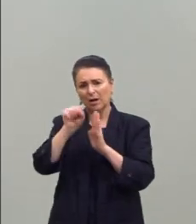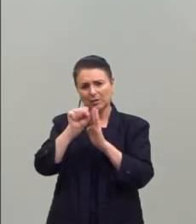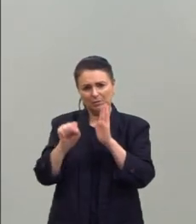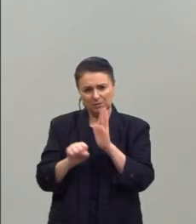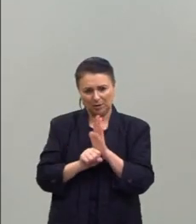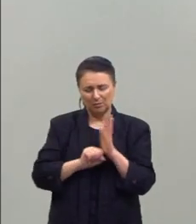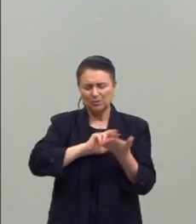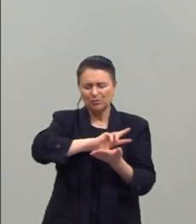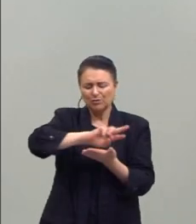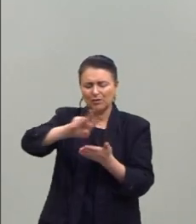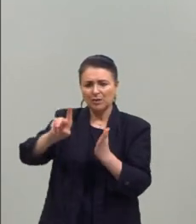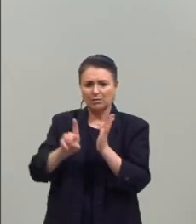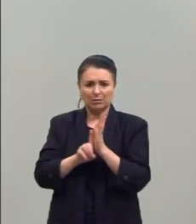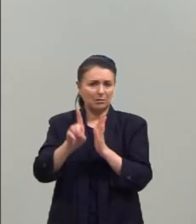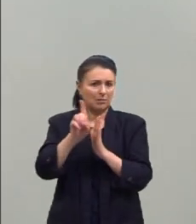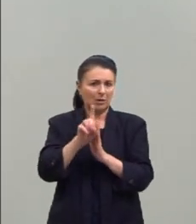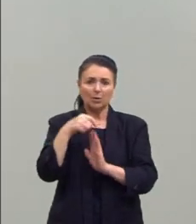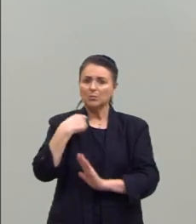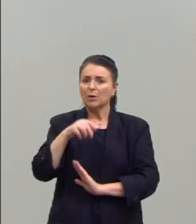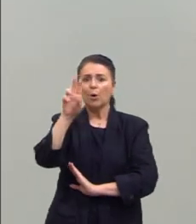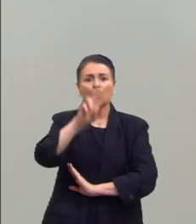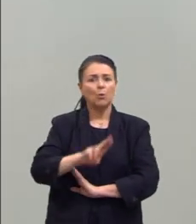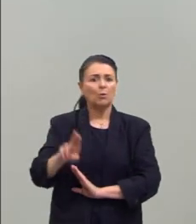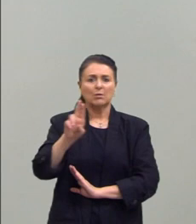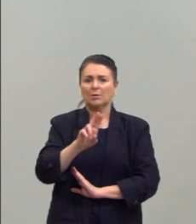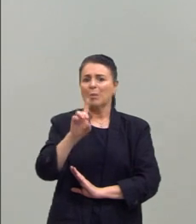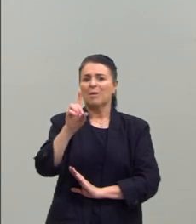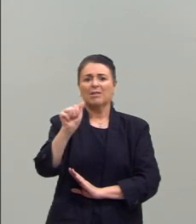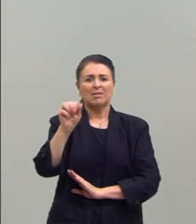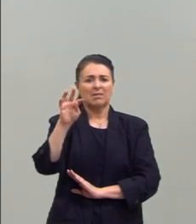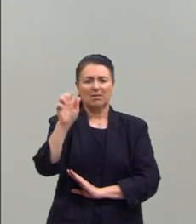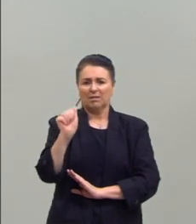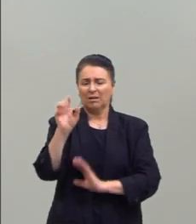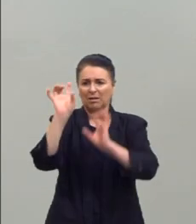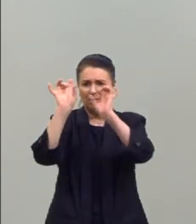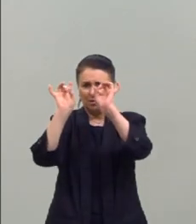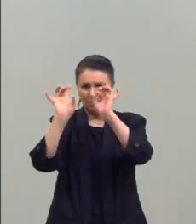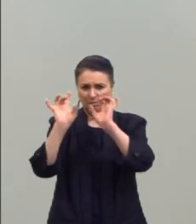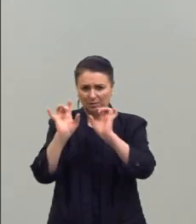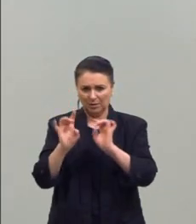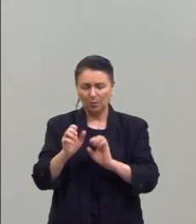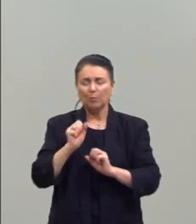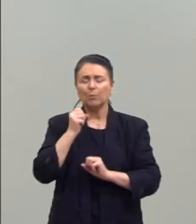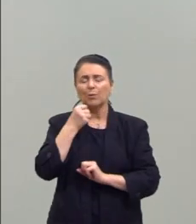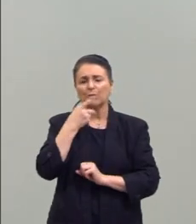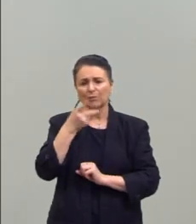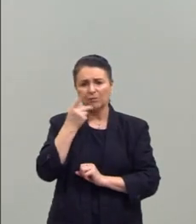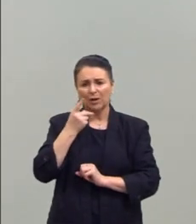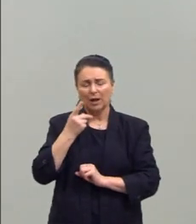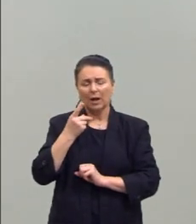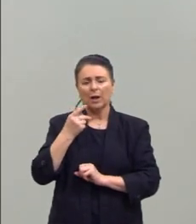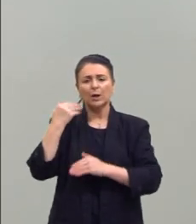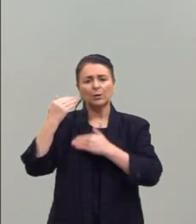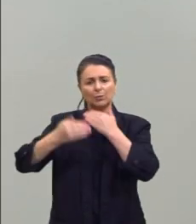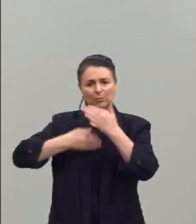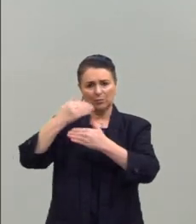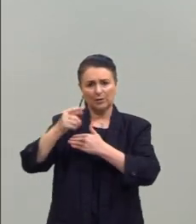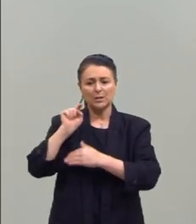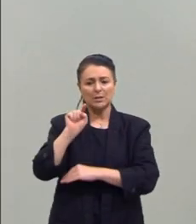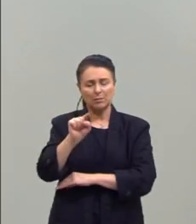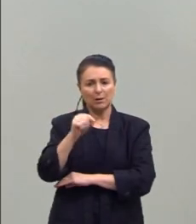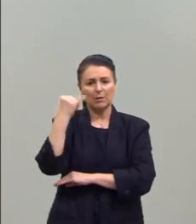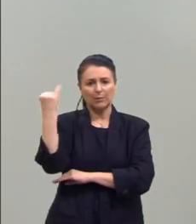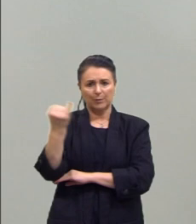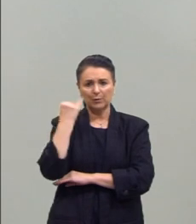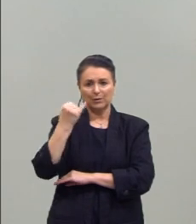especificar uma data só para isso. Eu posso falar, então, desses grandes processos, e é importante isso, porque eu